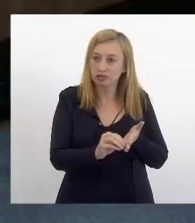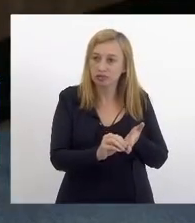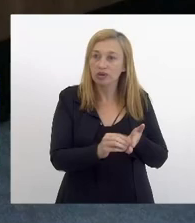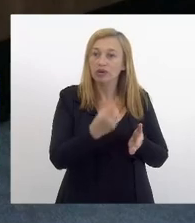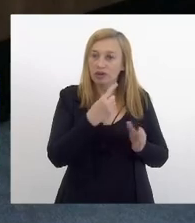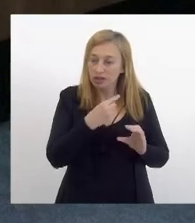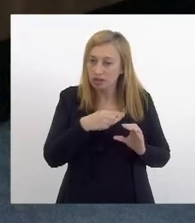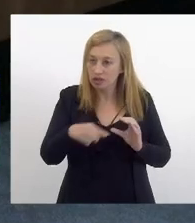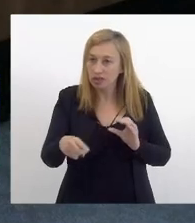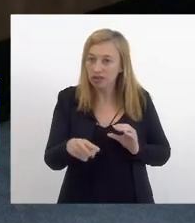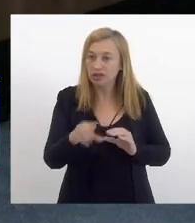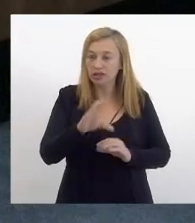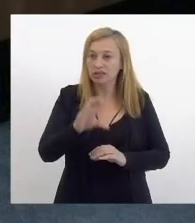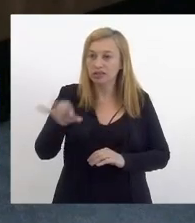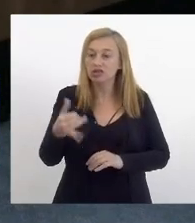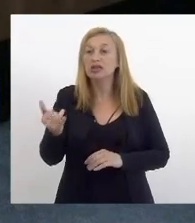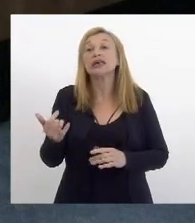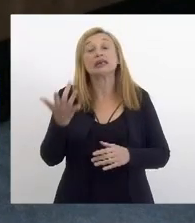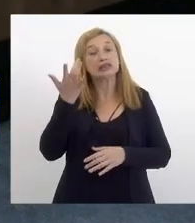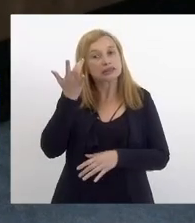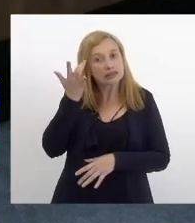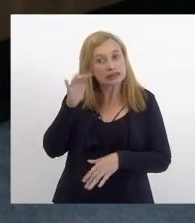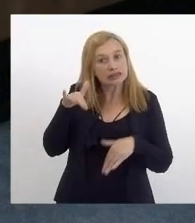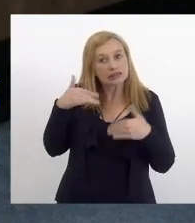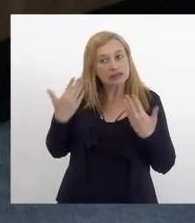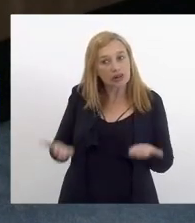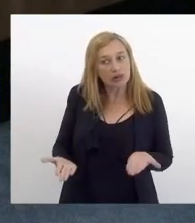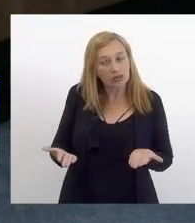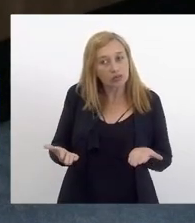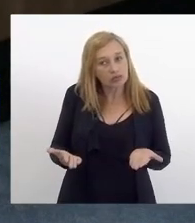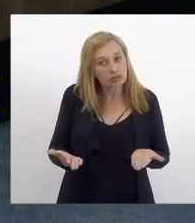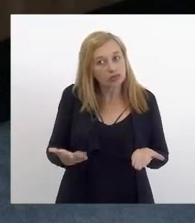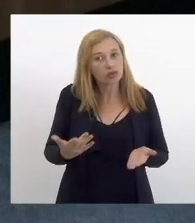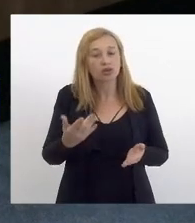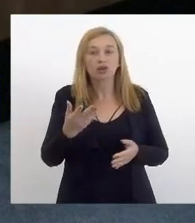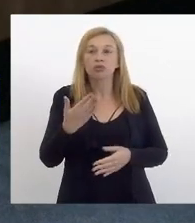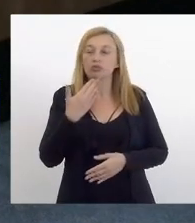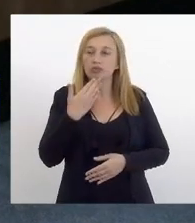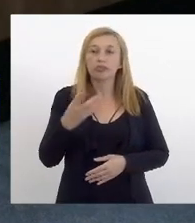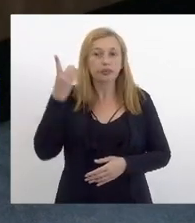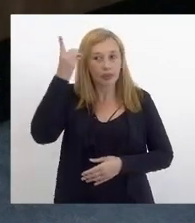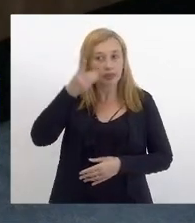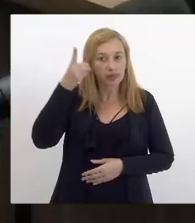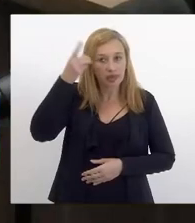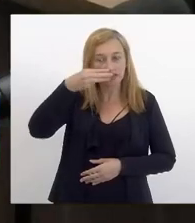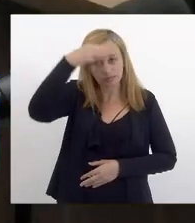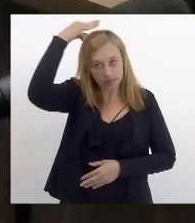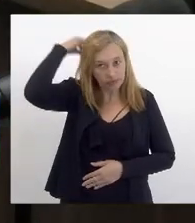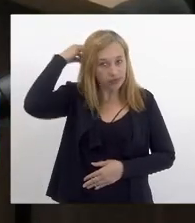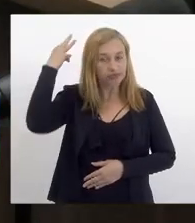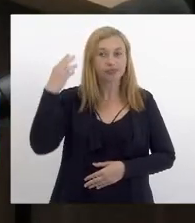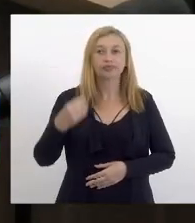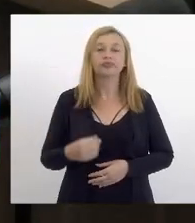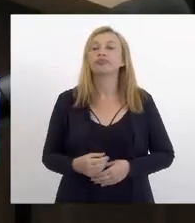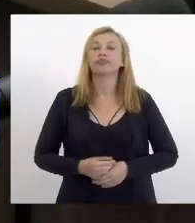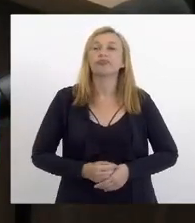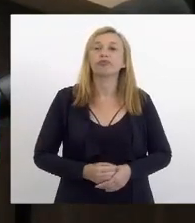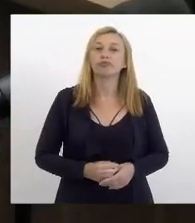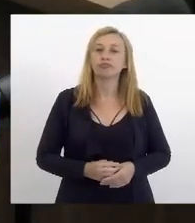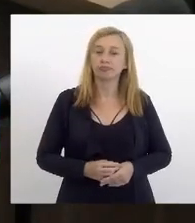a CCJ aí eu sugeria ao deputado Márcio Pacheco que para